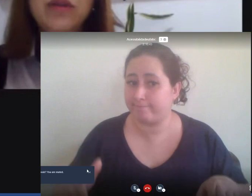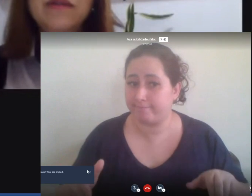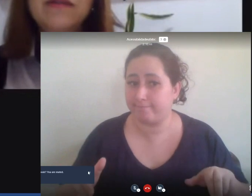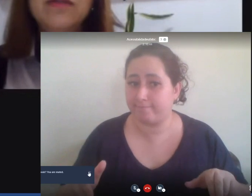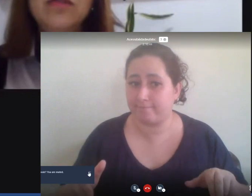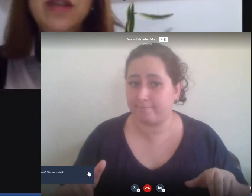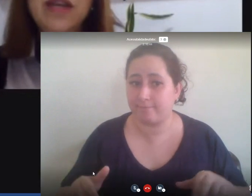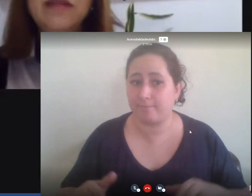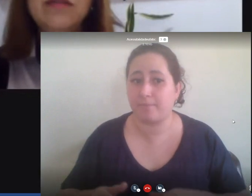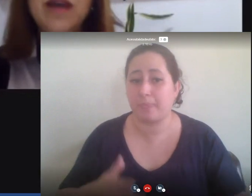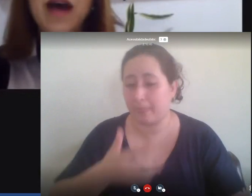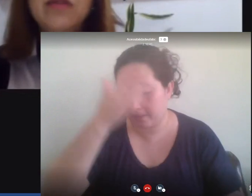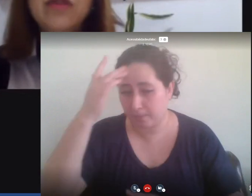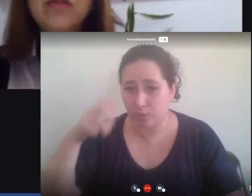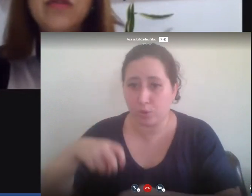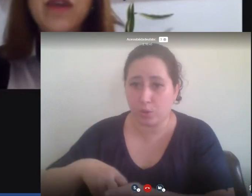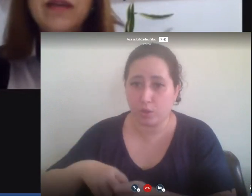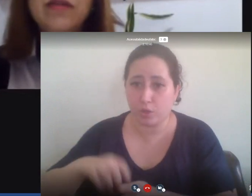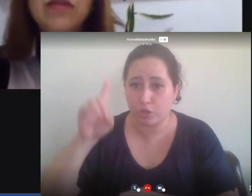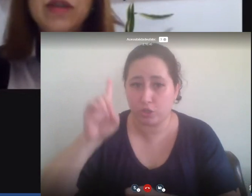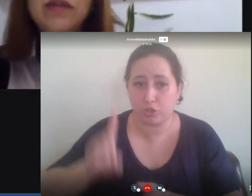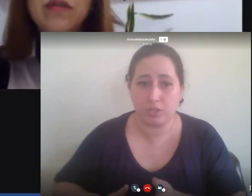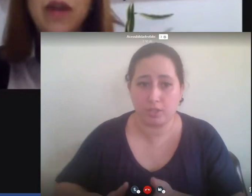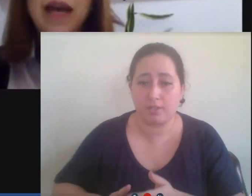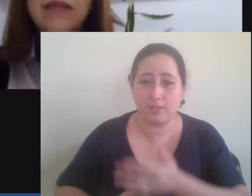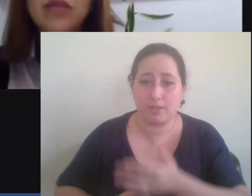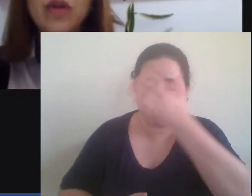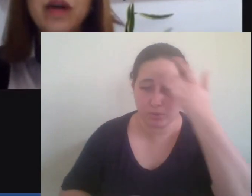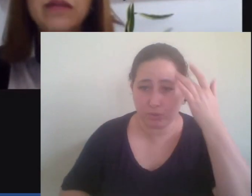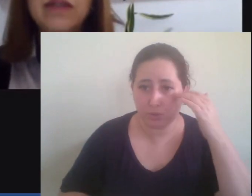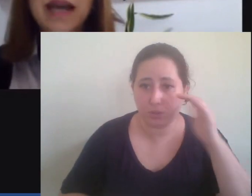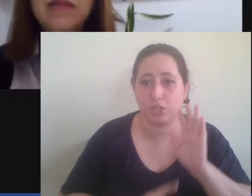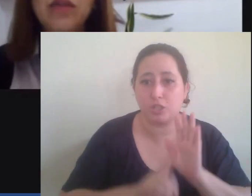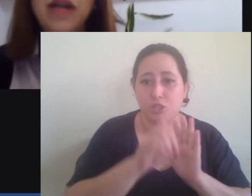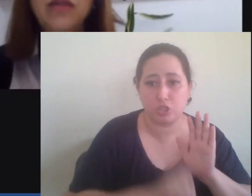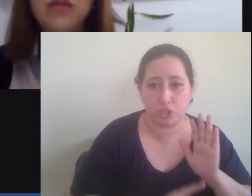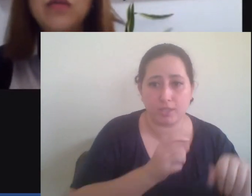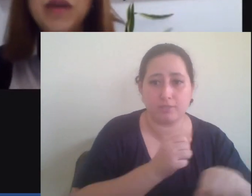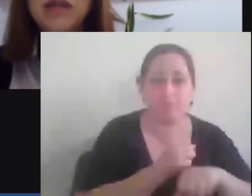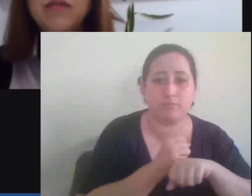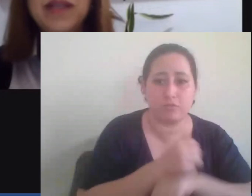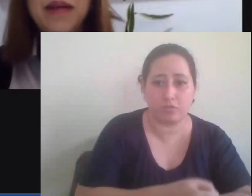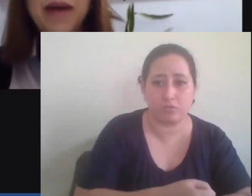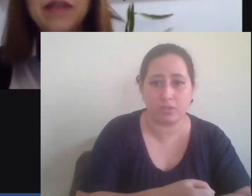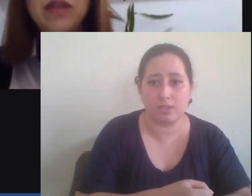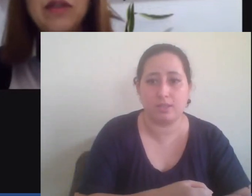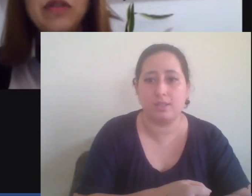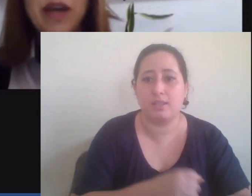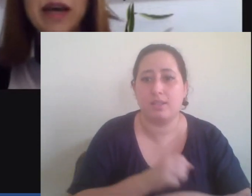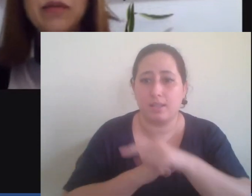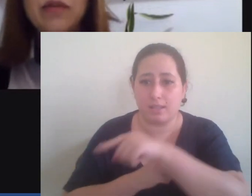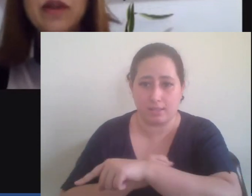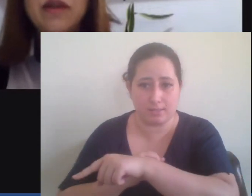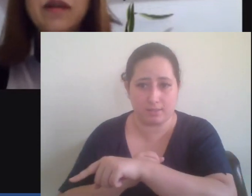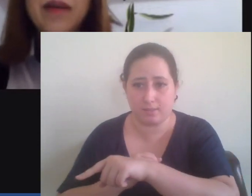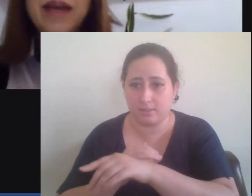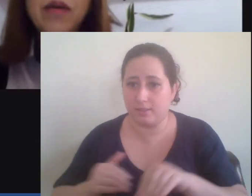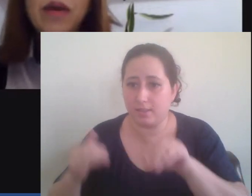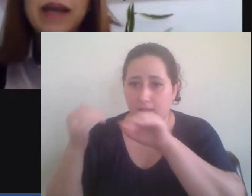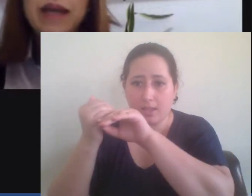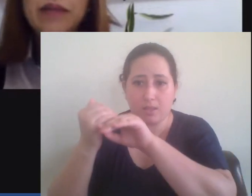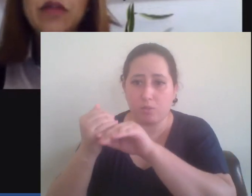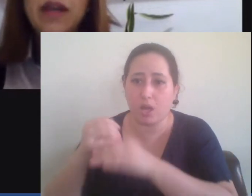violadores de direitos aos que tiveram seus direitos violados colocando tais violadores no mesmo patamar de anistiados